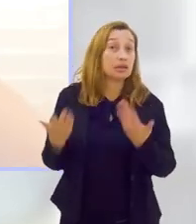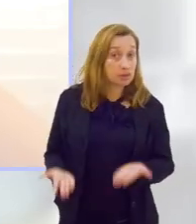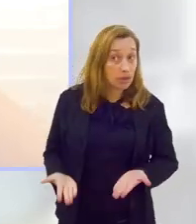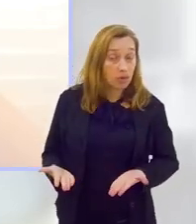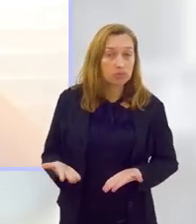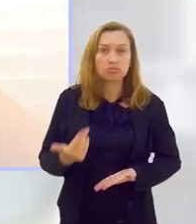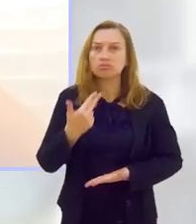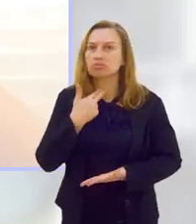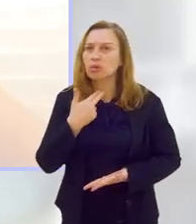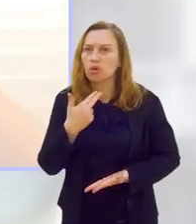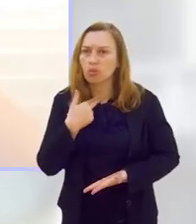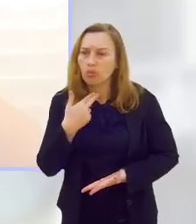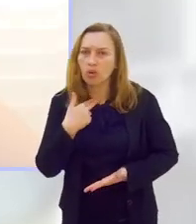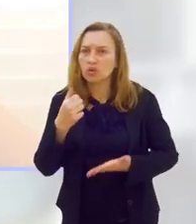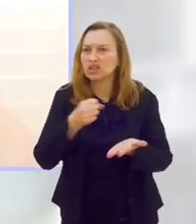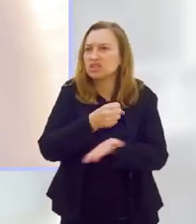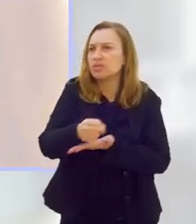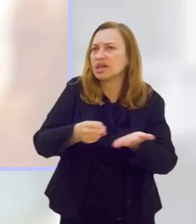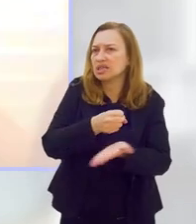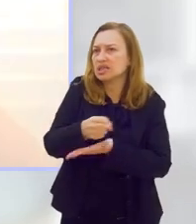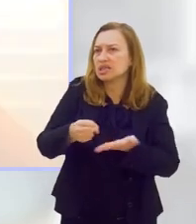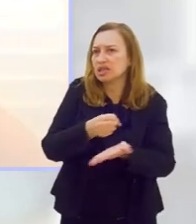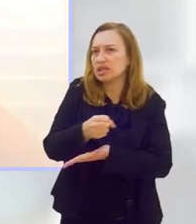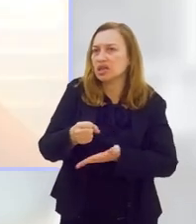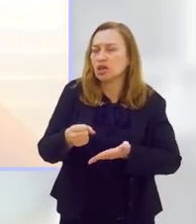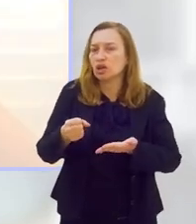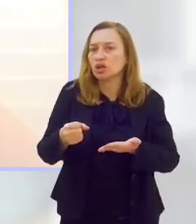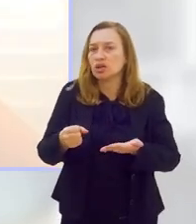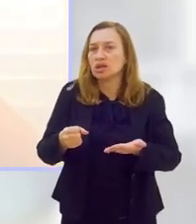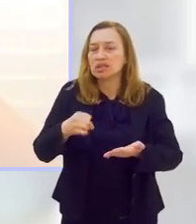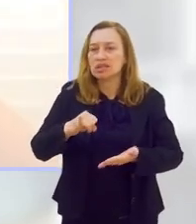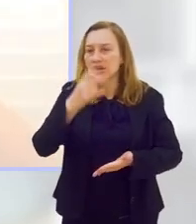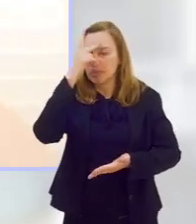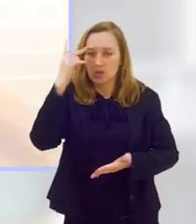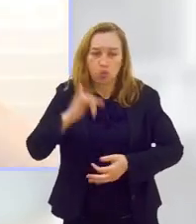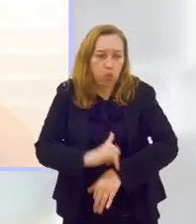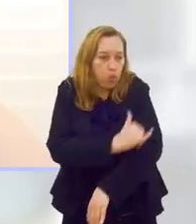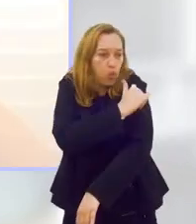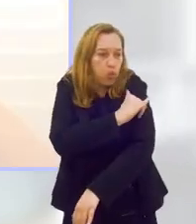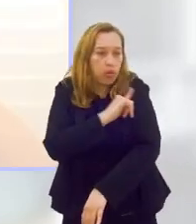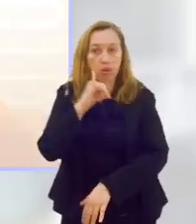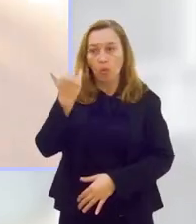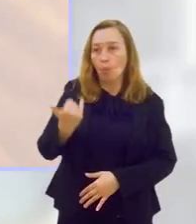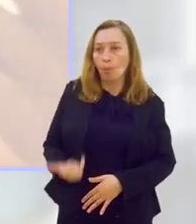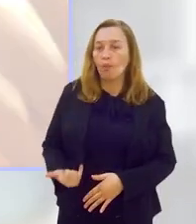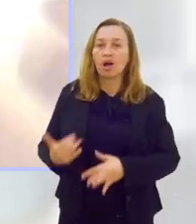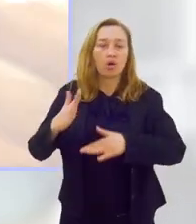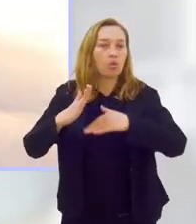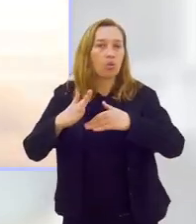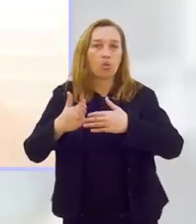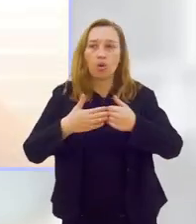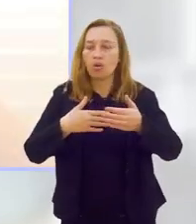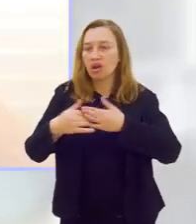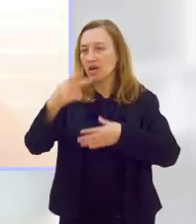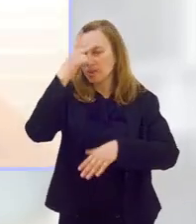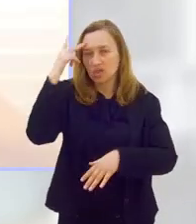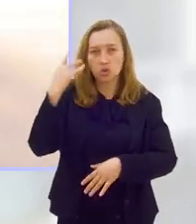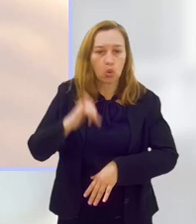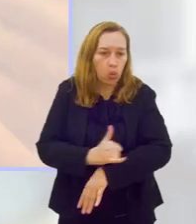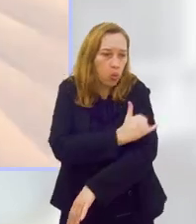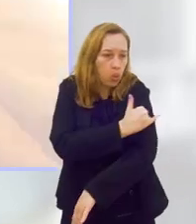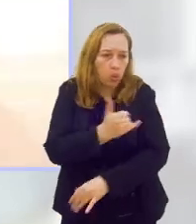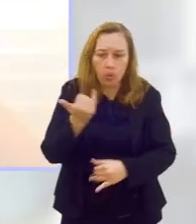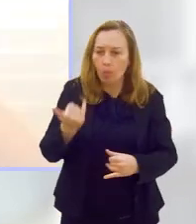pode se basear apenas no biotipo da pessoa, né? Então, qualquer paciente, seja magro ou obeso,